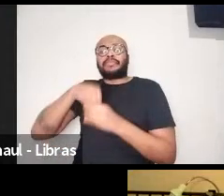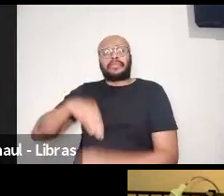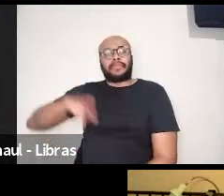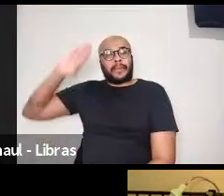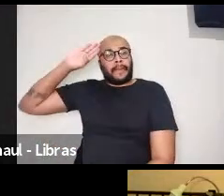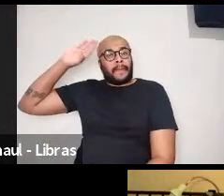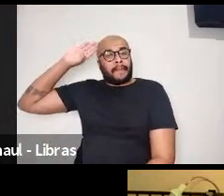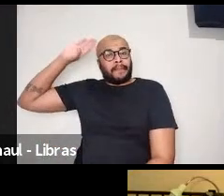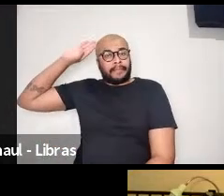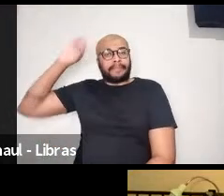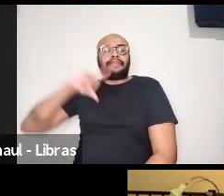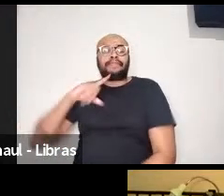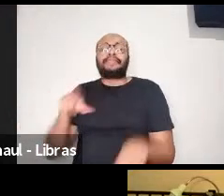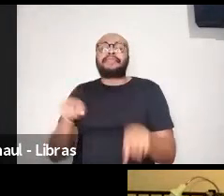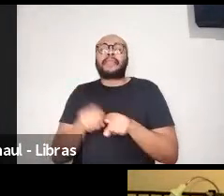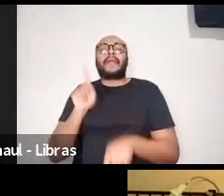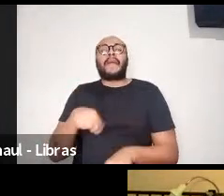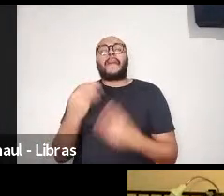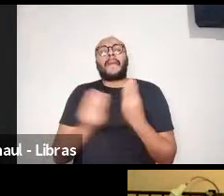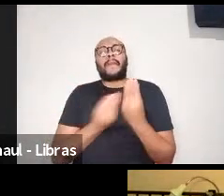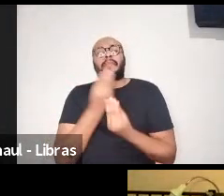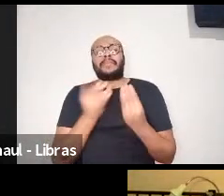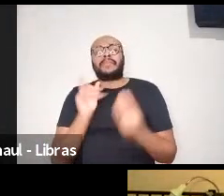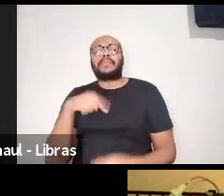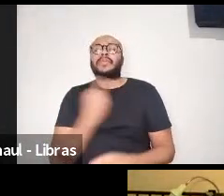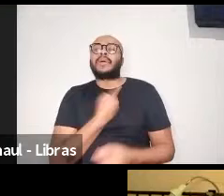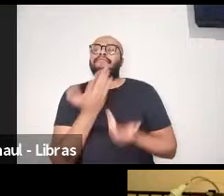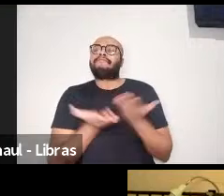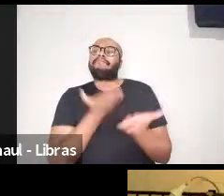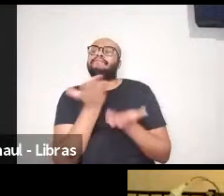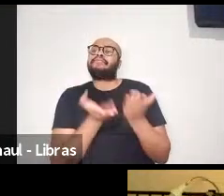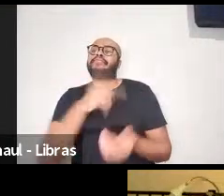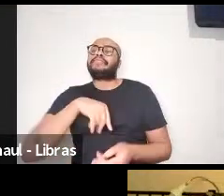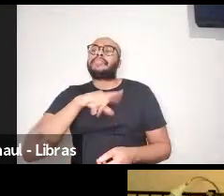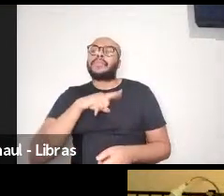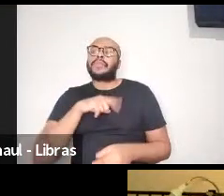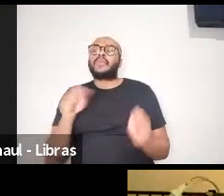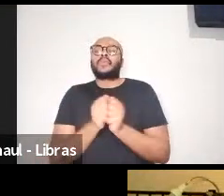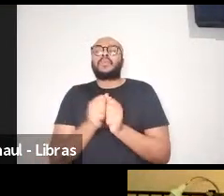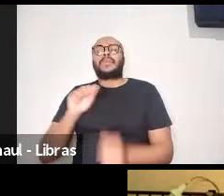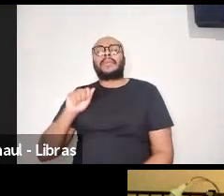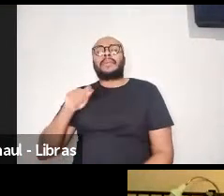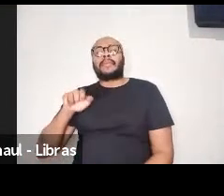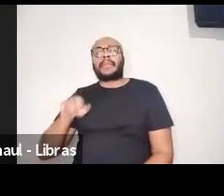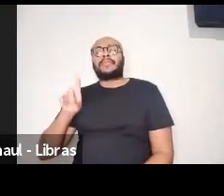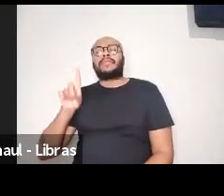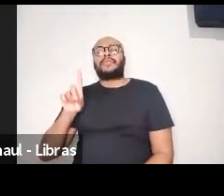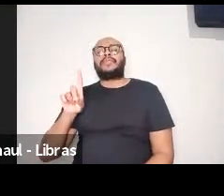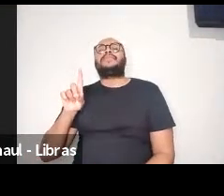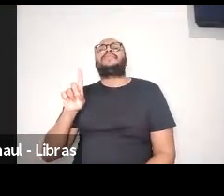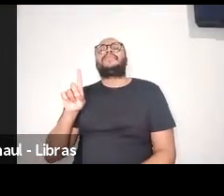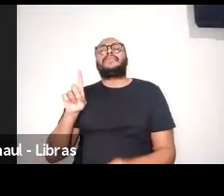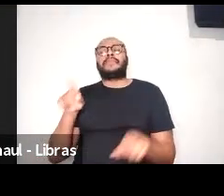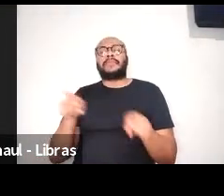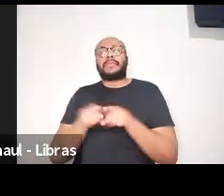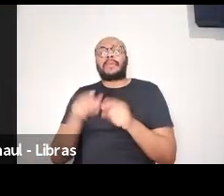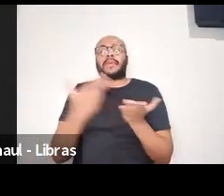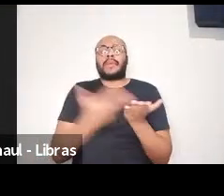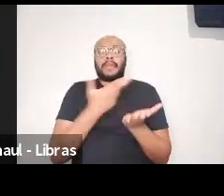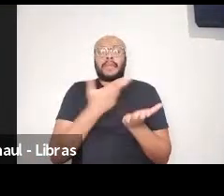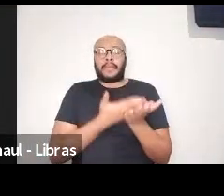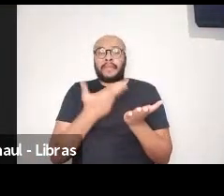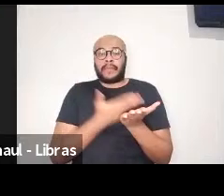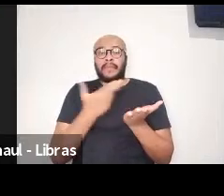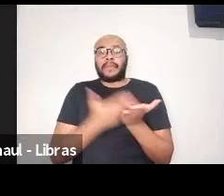é isso, é uma contribuição aí do Amped e da revista nesse